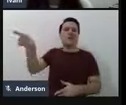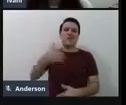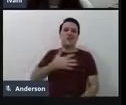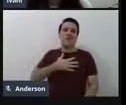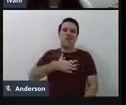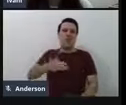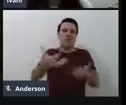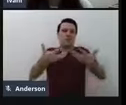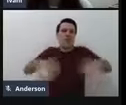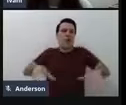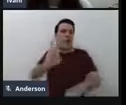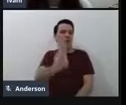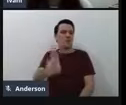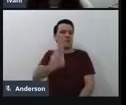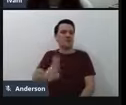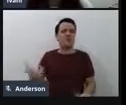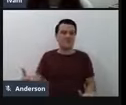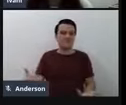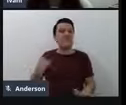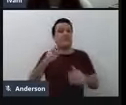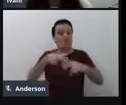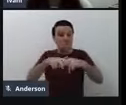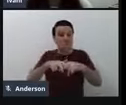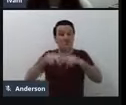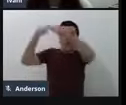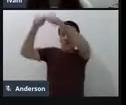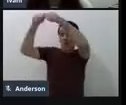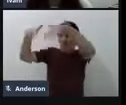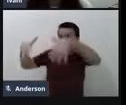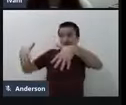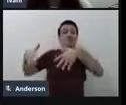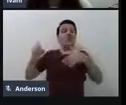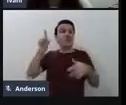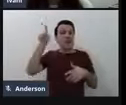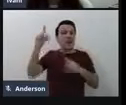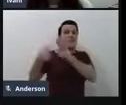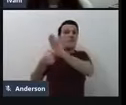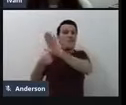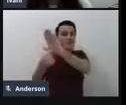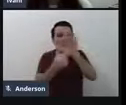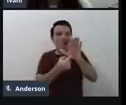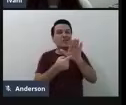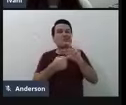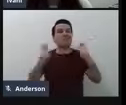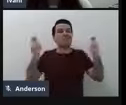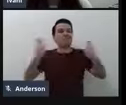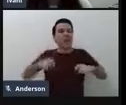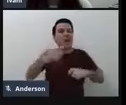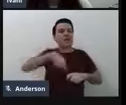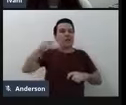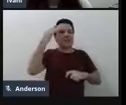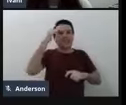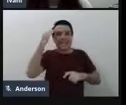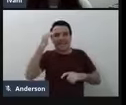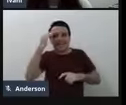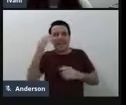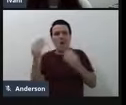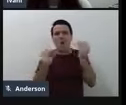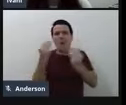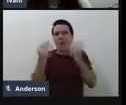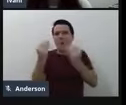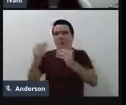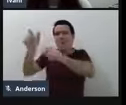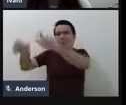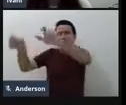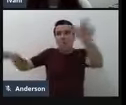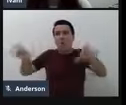né, então, esse postograma, ele traz essa possibilidade, que a gente consiga entender, né, de que forma o usuário também